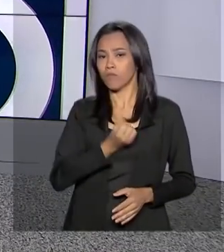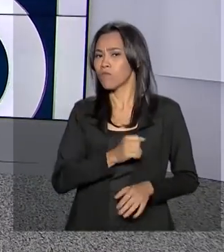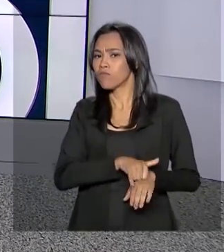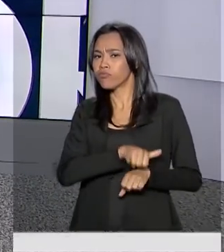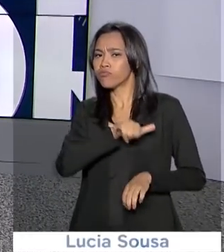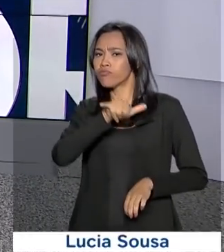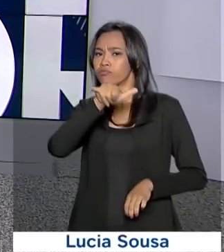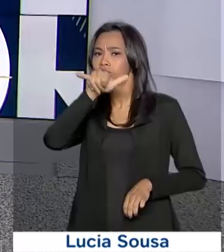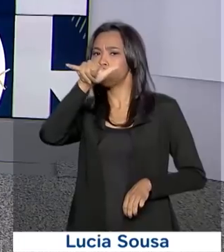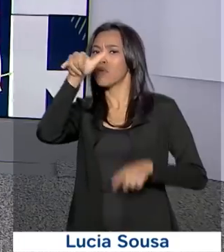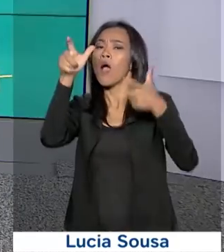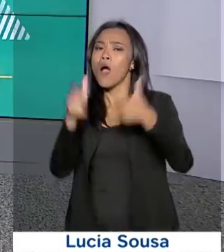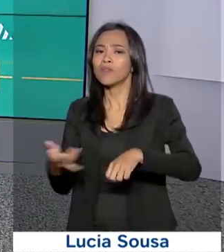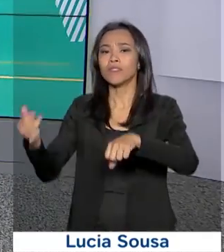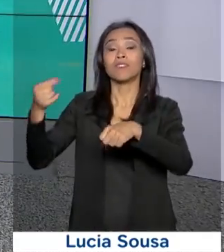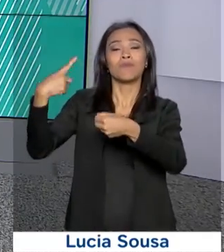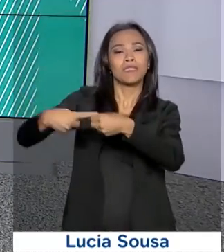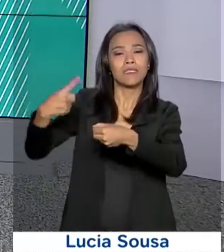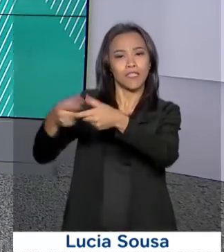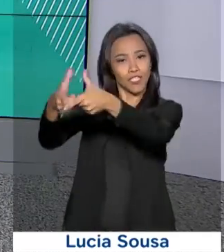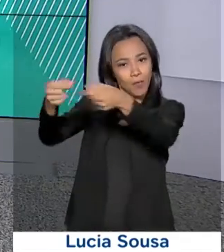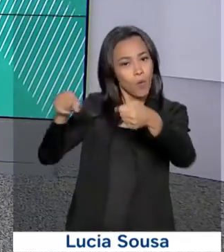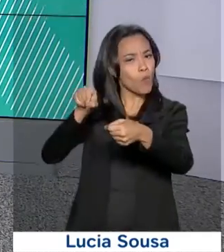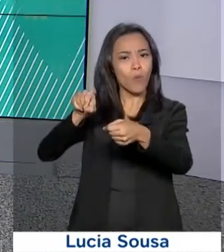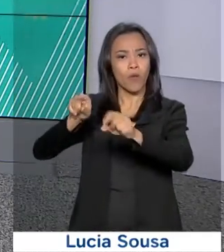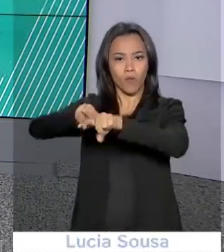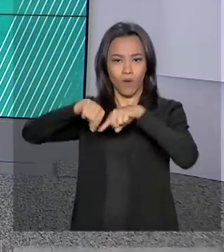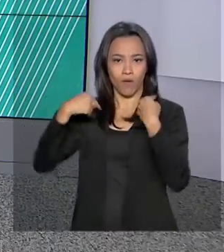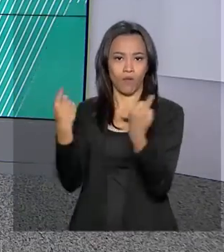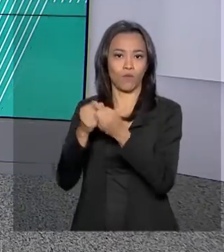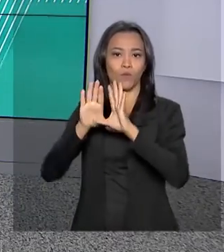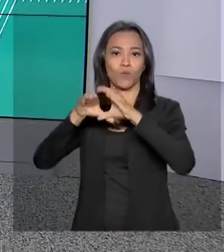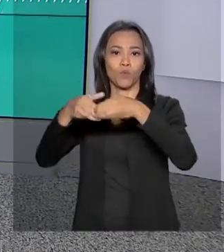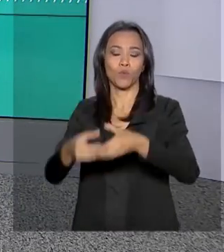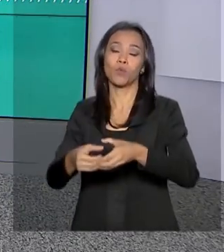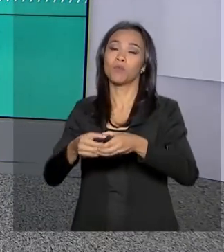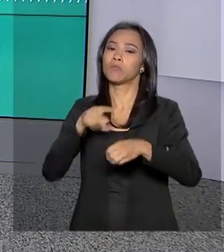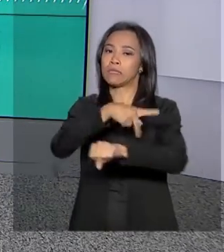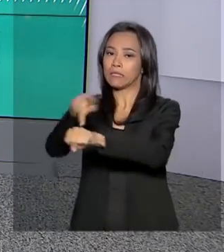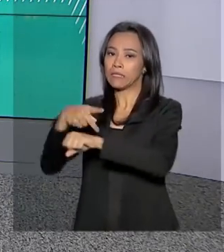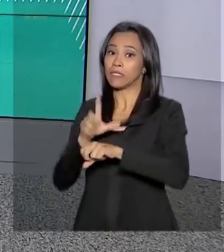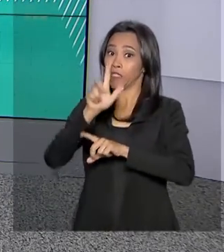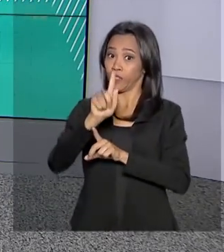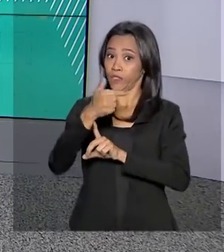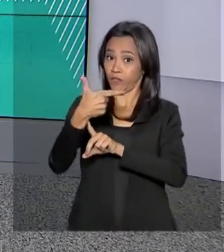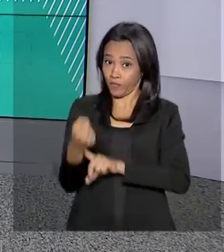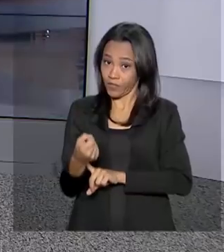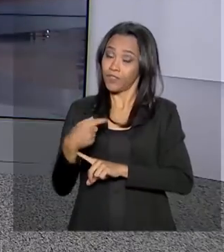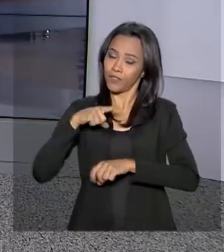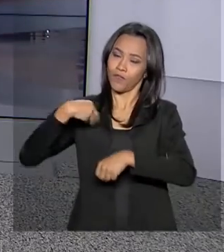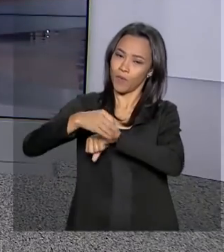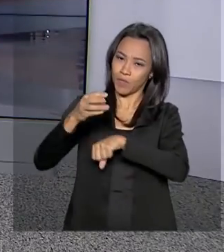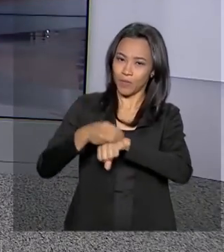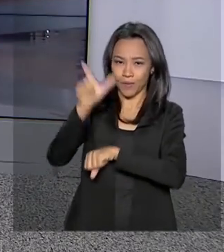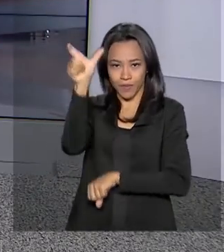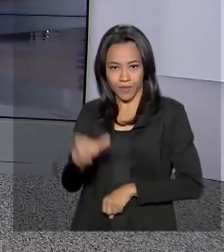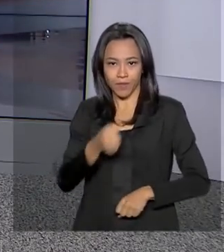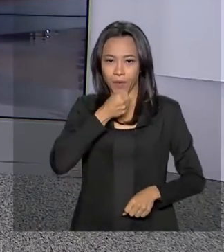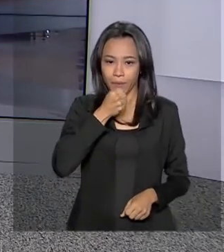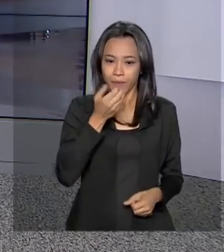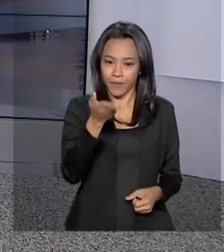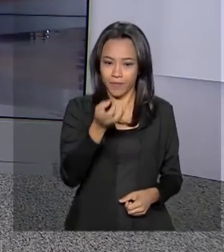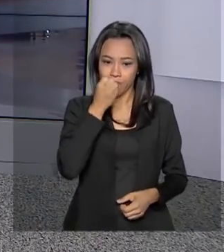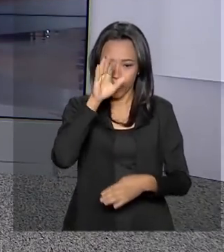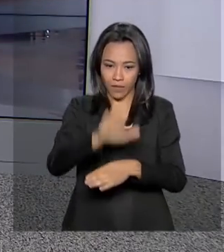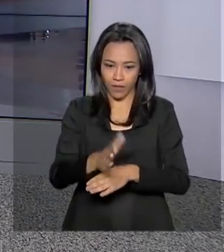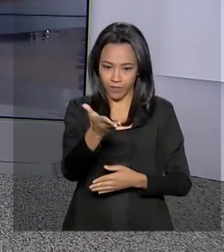Osaka, no Japão, onde participa da reunião do G20. Quem tem os detalhes para a gente ao vivo é a repórter Daniele Popov. Oi, Dani,